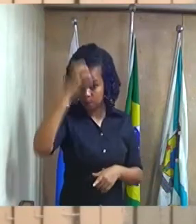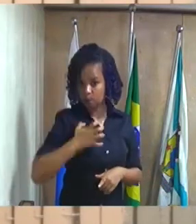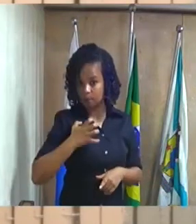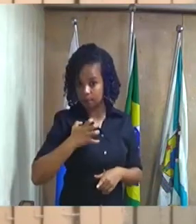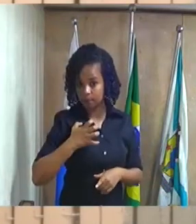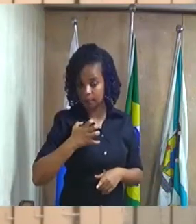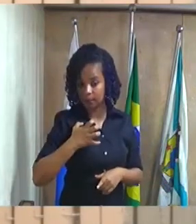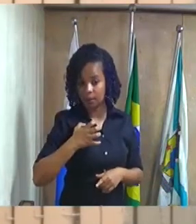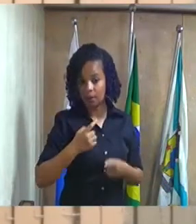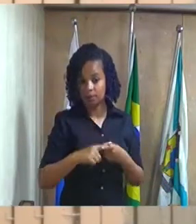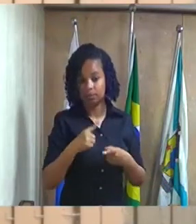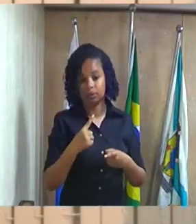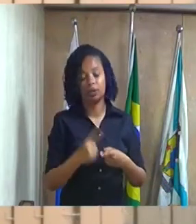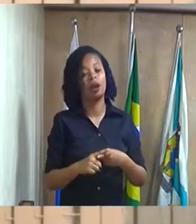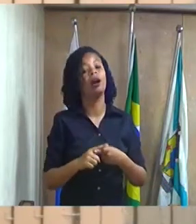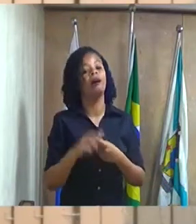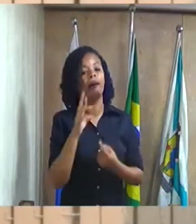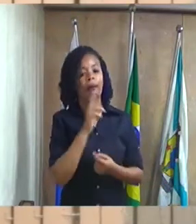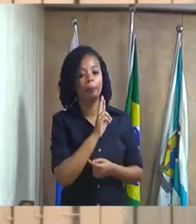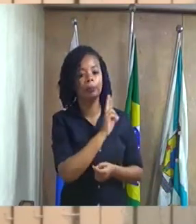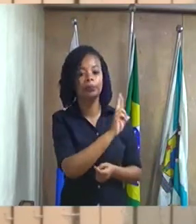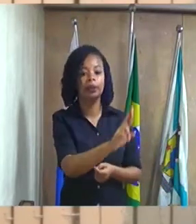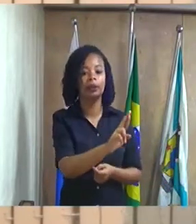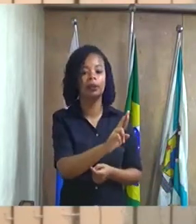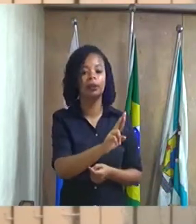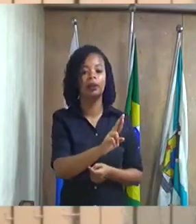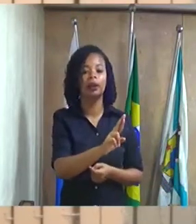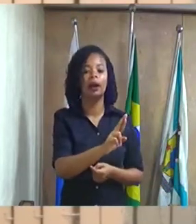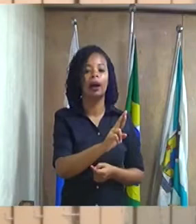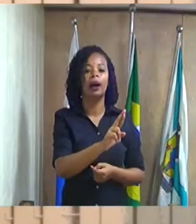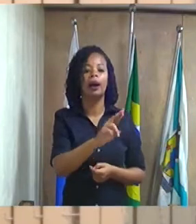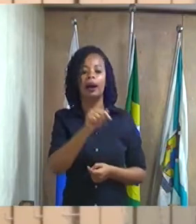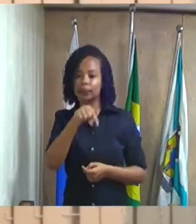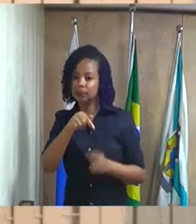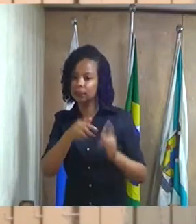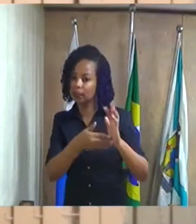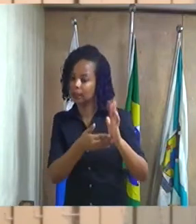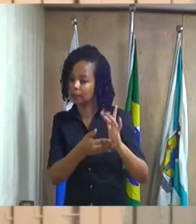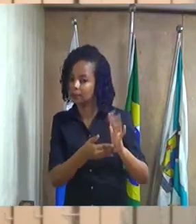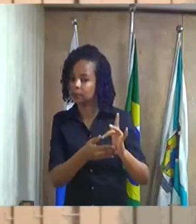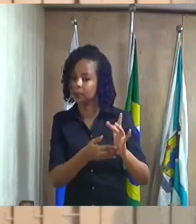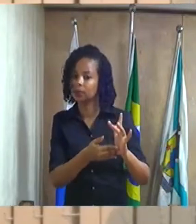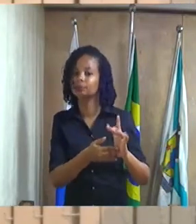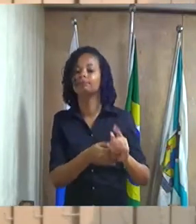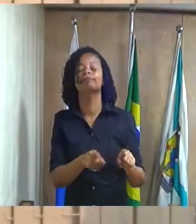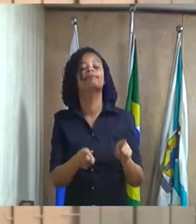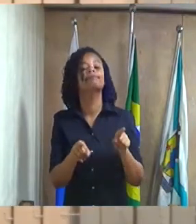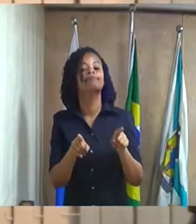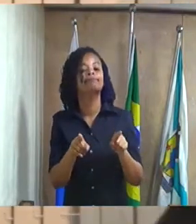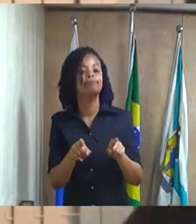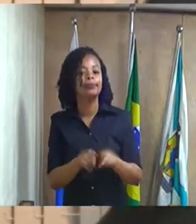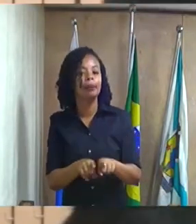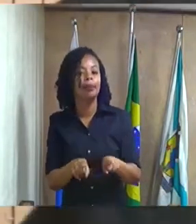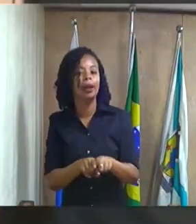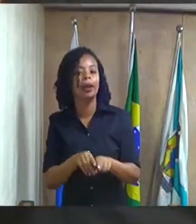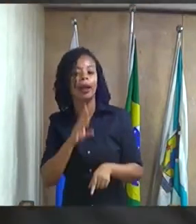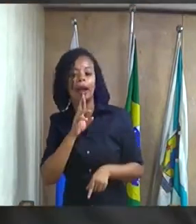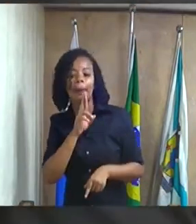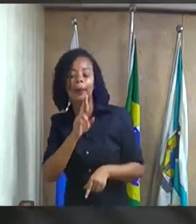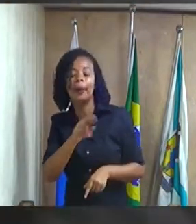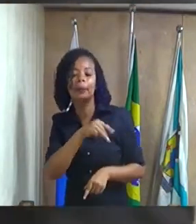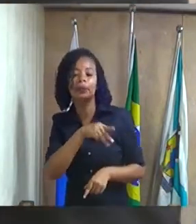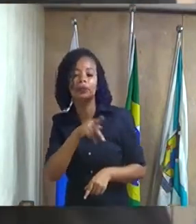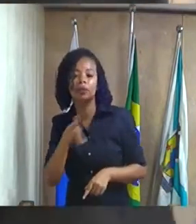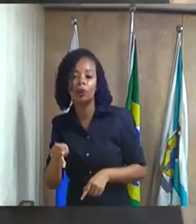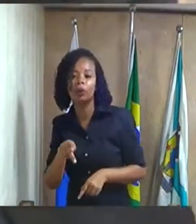e aí ele vai ter que responder não só a essa casa mas tem que responder o Ministério Público